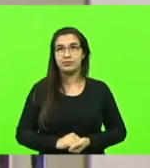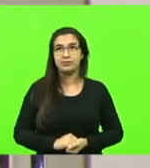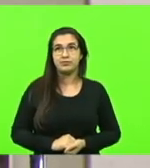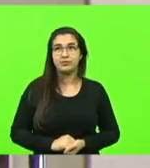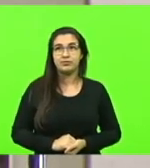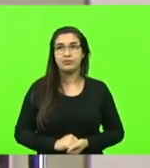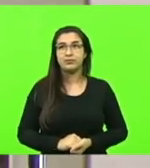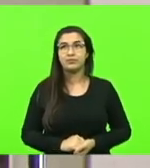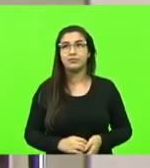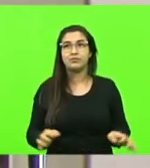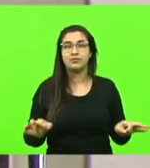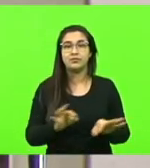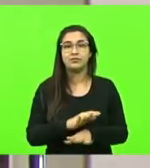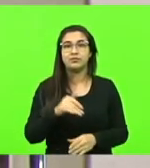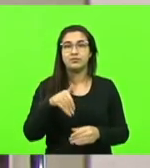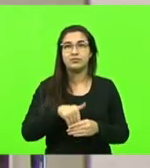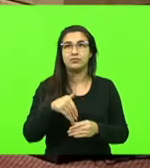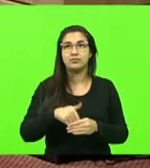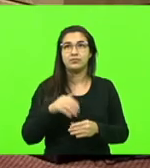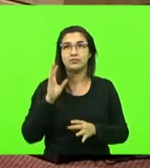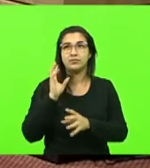Cerrada a votação, com o resultado.